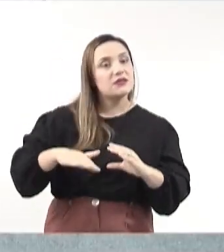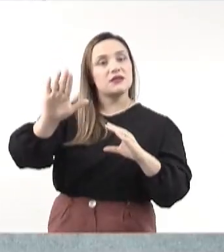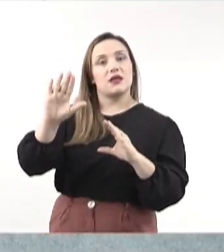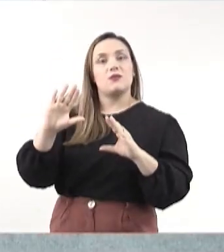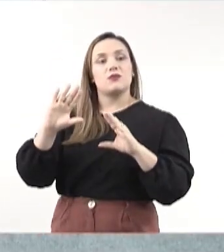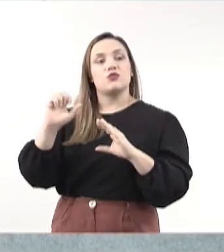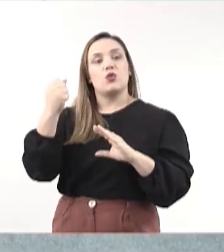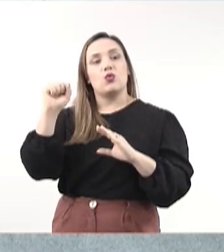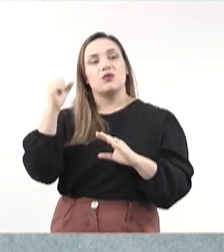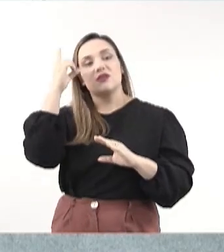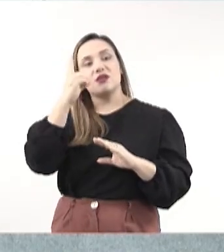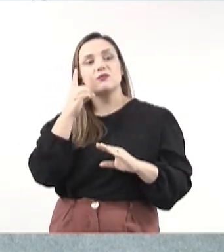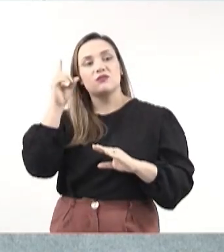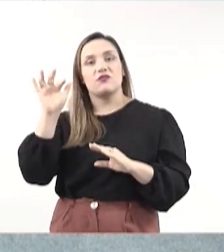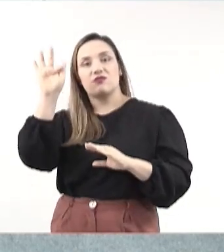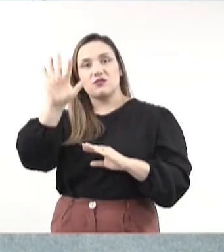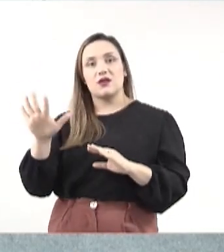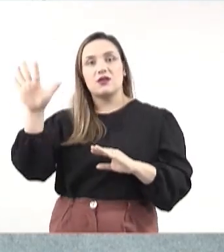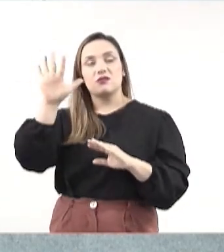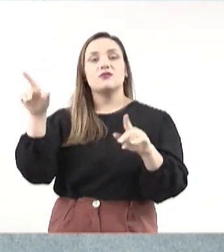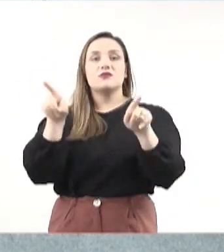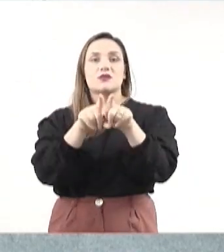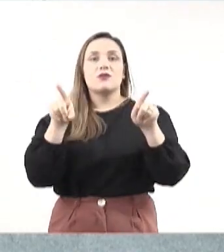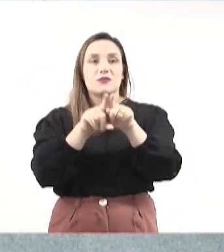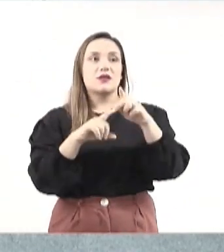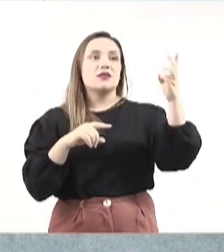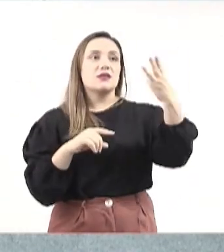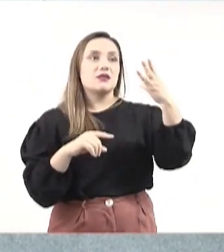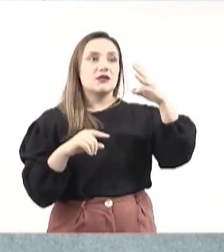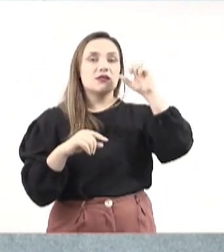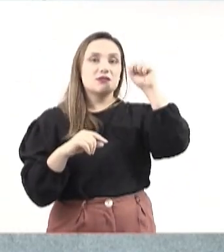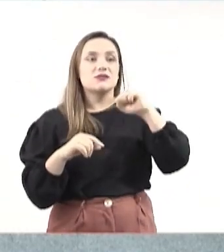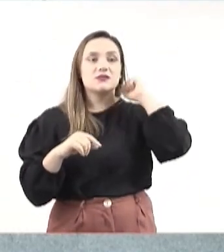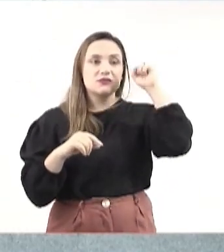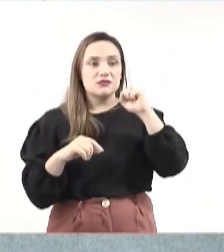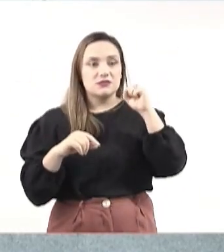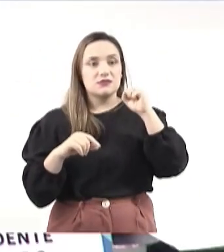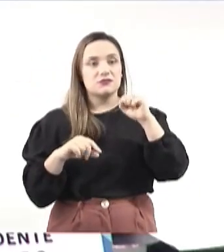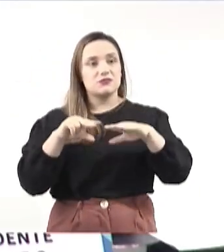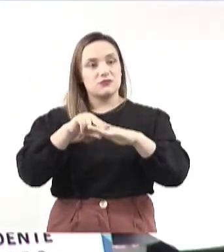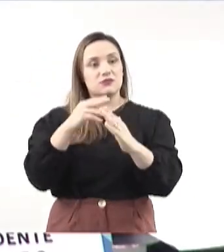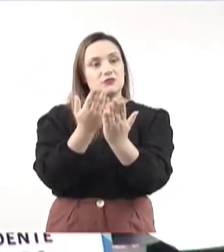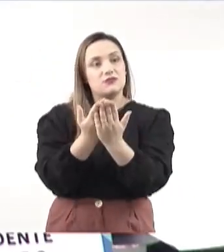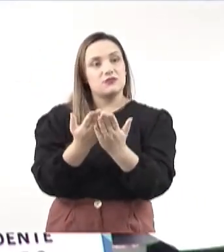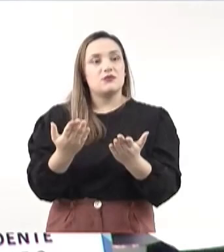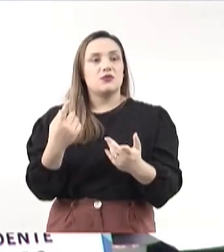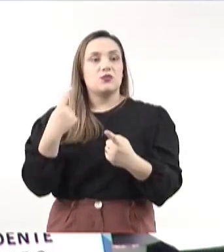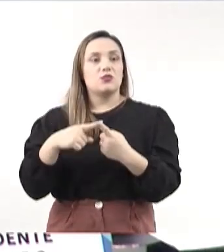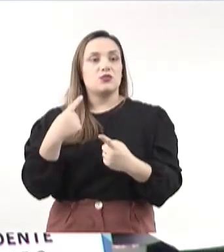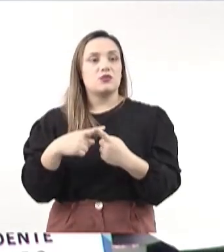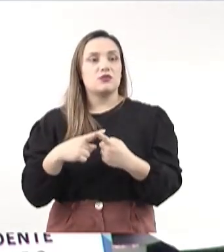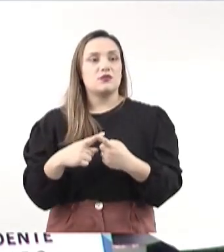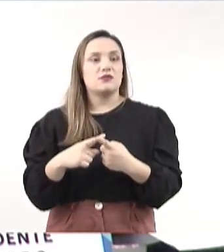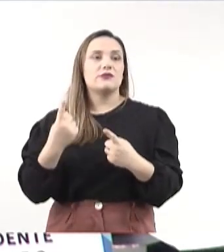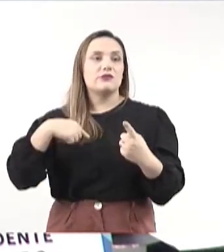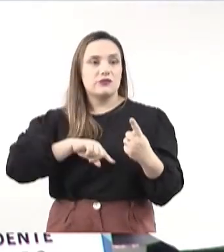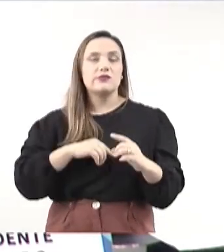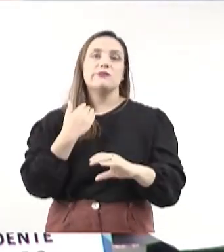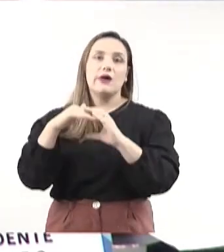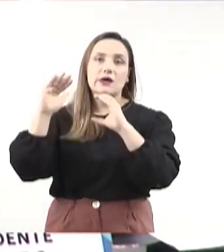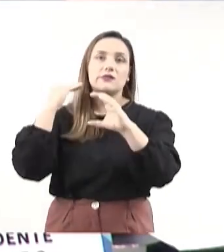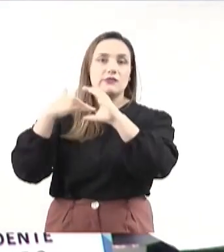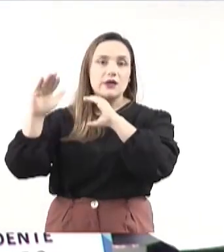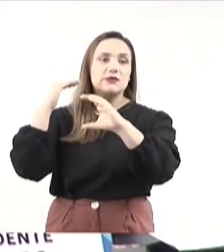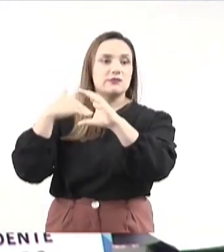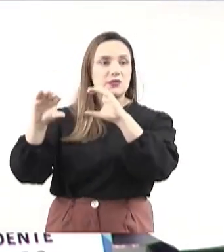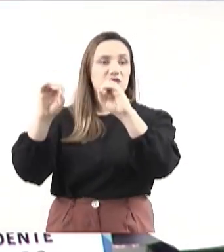federais e aos três senadores, colocando o anexo ou o expediente do TCU, porque não dá para a gente ficar reiterando